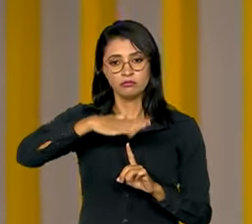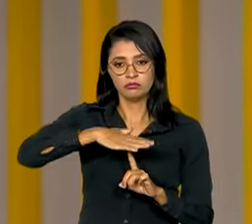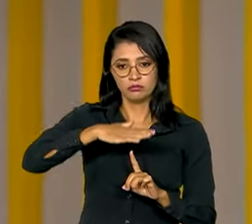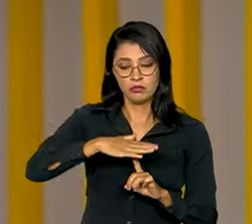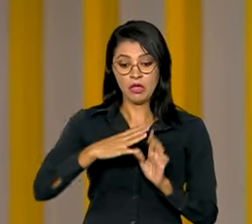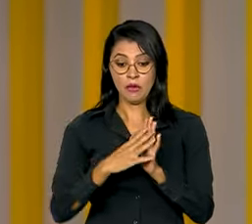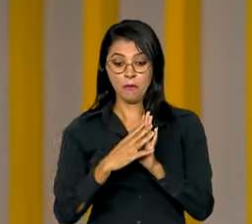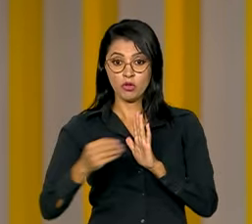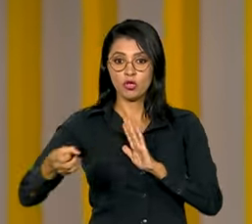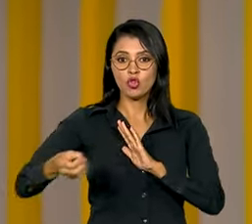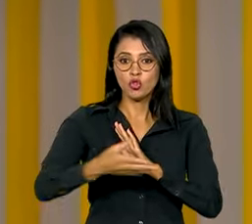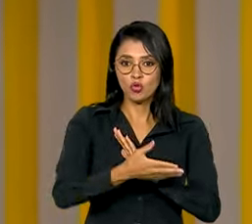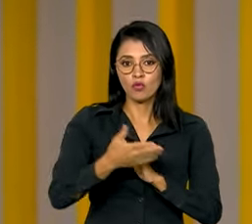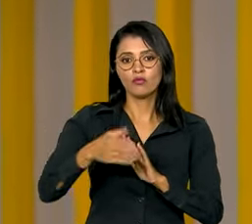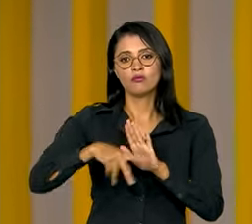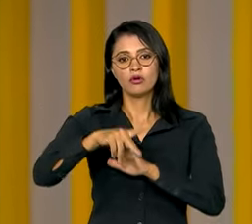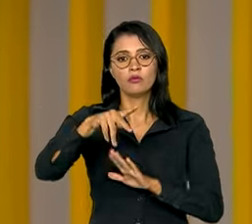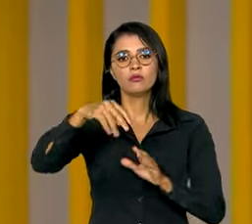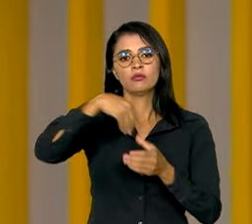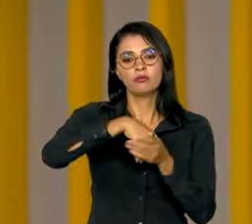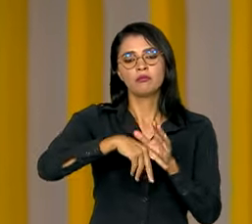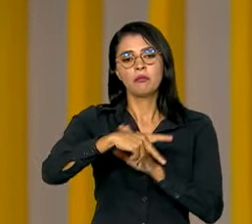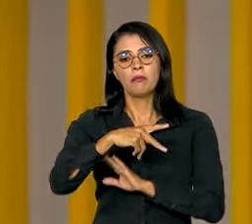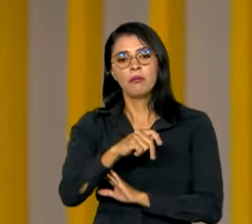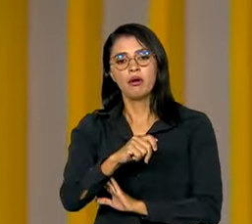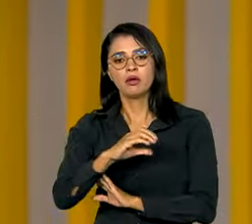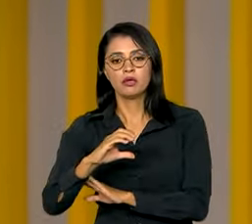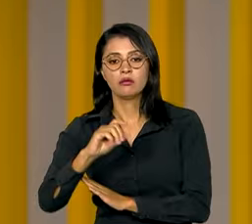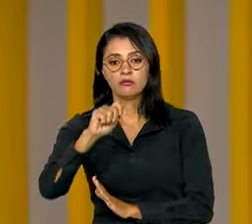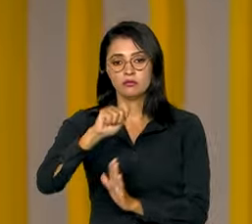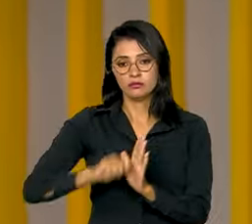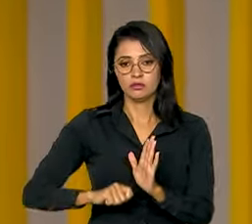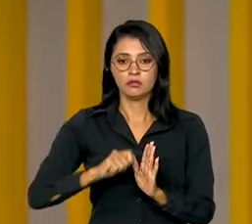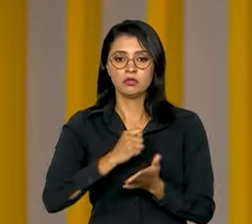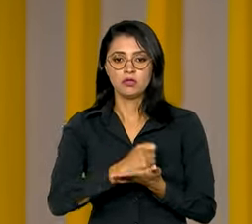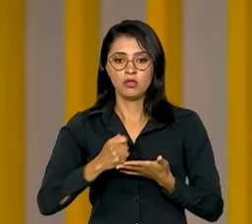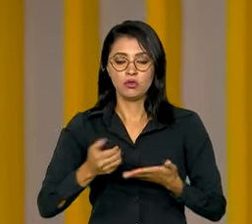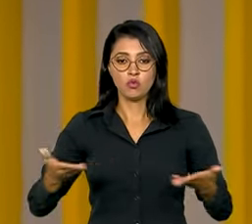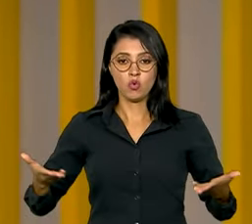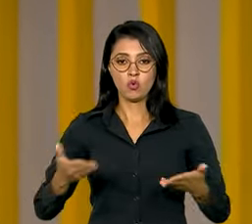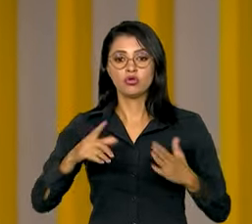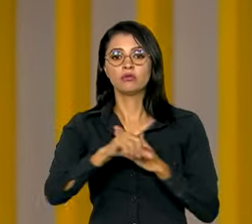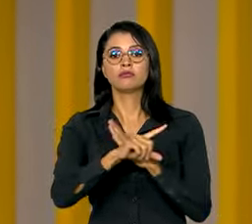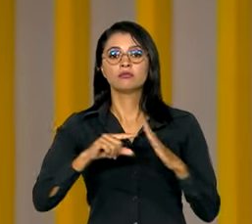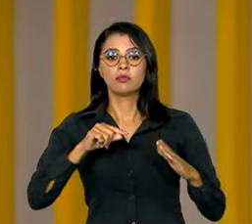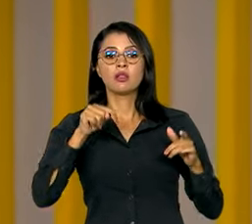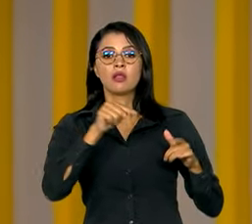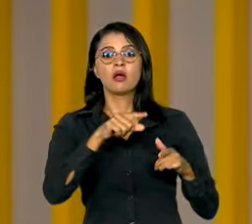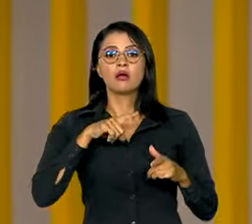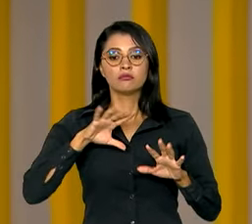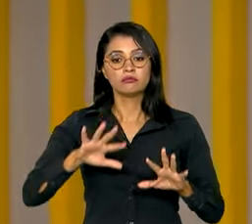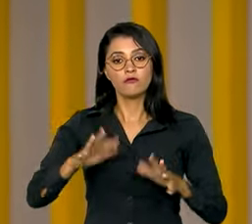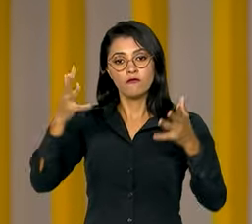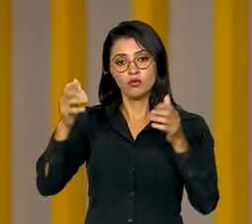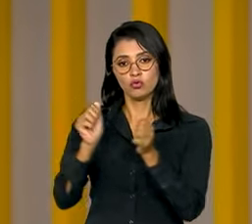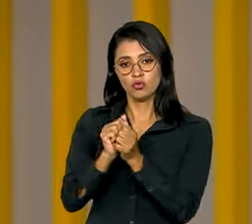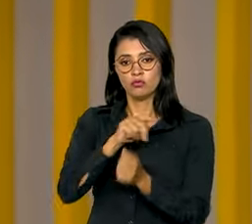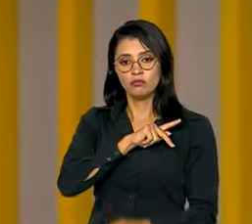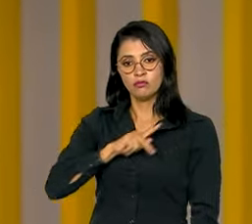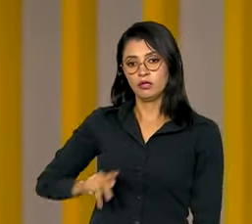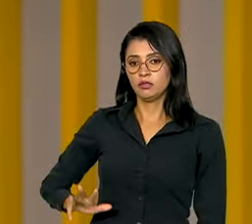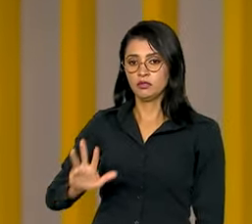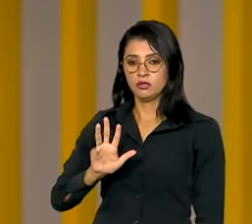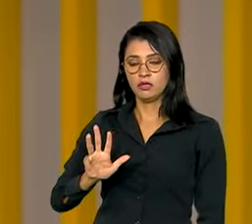inédito faz parte do PAC e teve os contratos assinados hoje no Palácio do Planalto numa cerimônia com o presidente